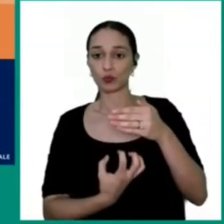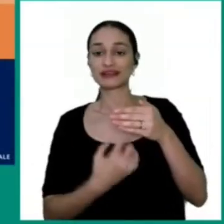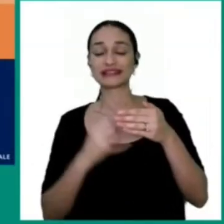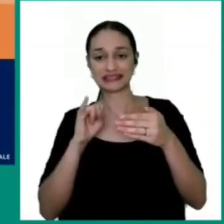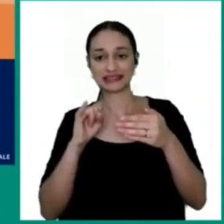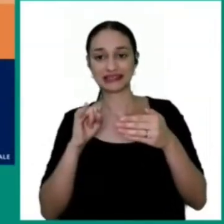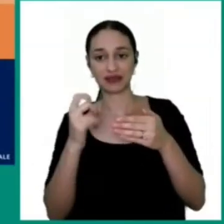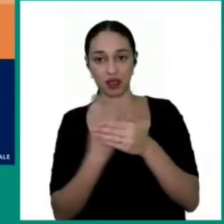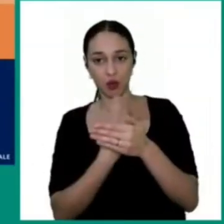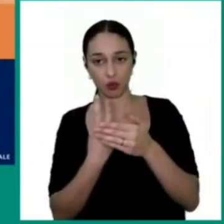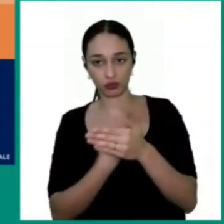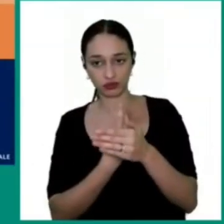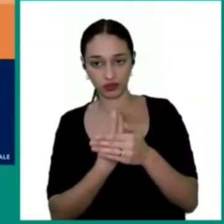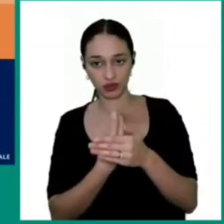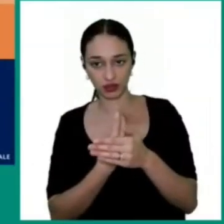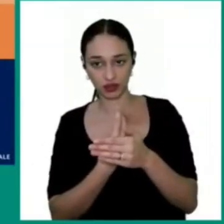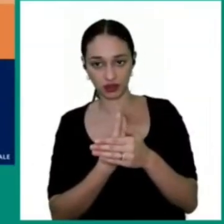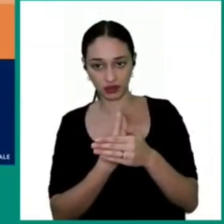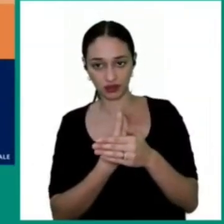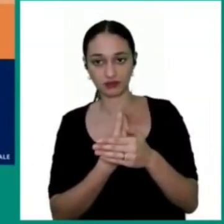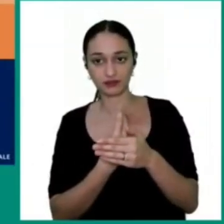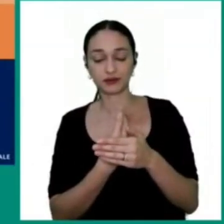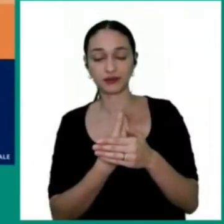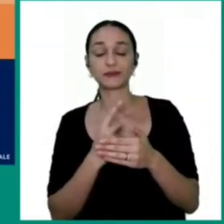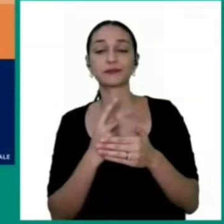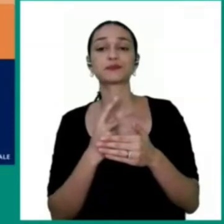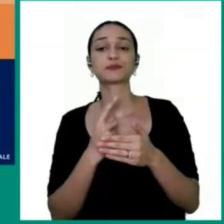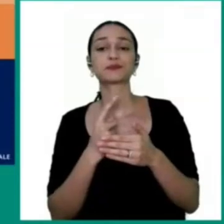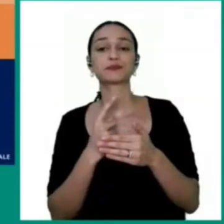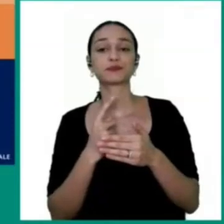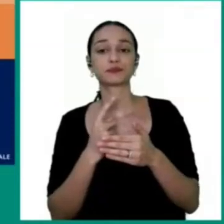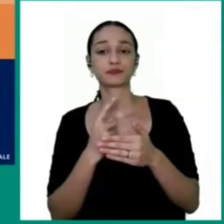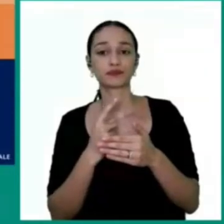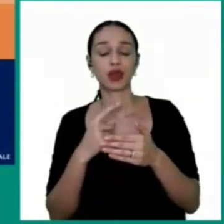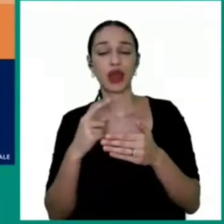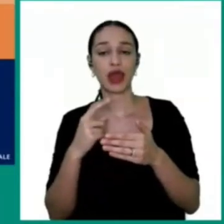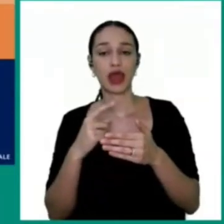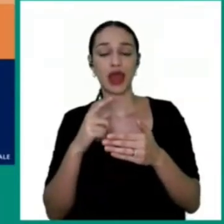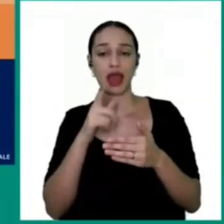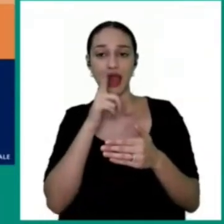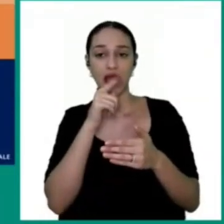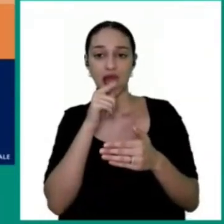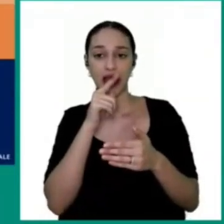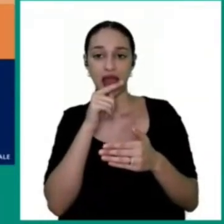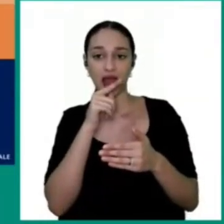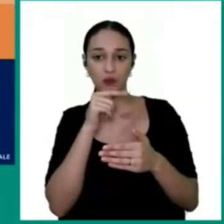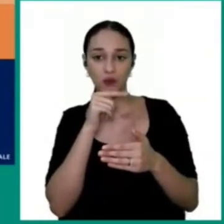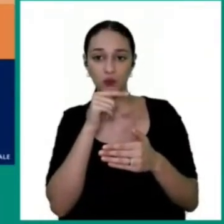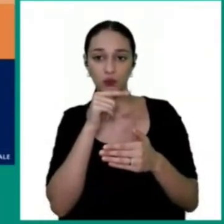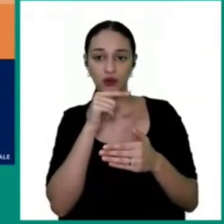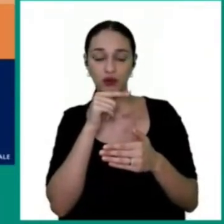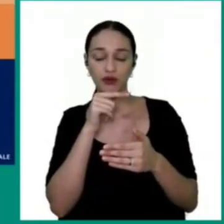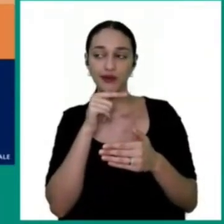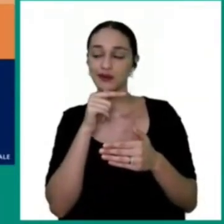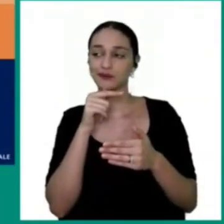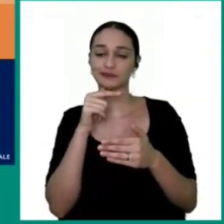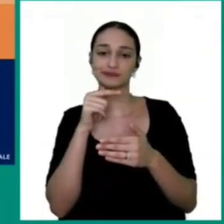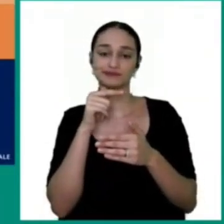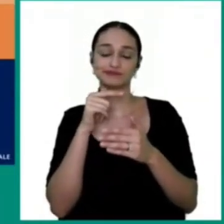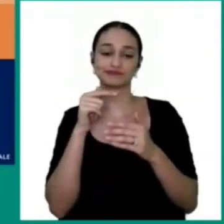que é aquele regrede que eu mostrei, que ele tem aqueles canais de pedra lá, de agregados, ele vai receber toda a água que vem, né? Da